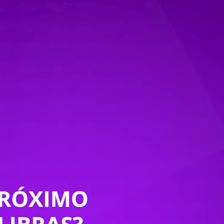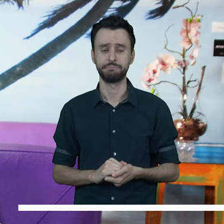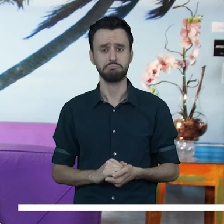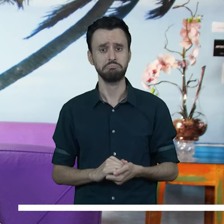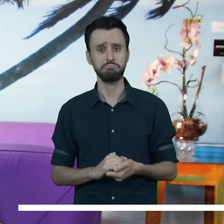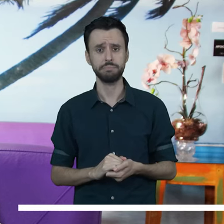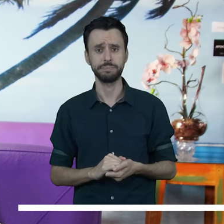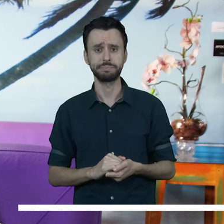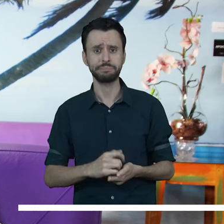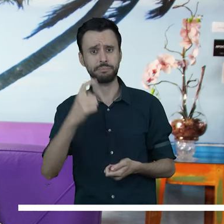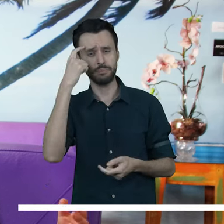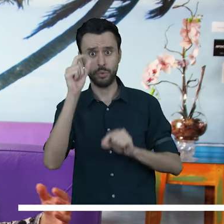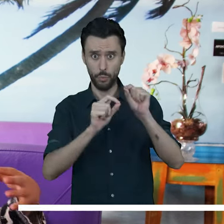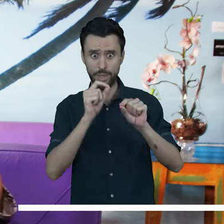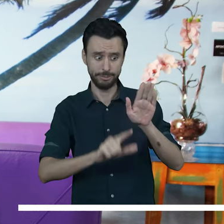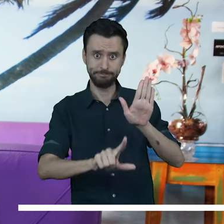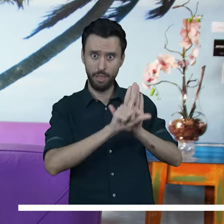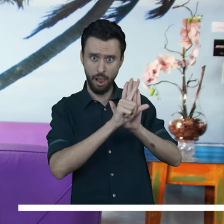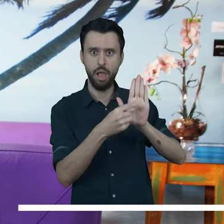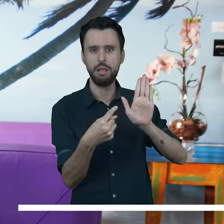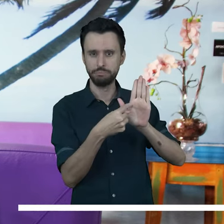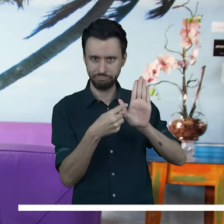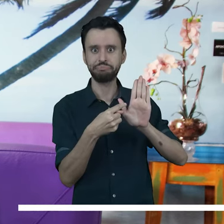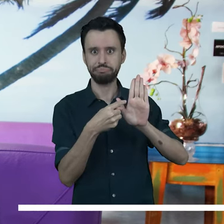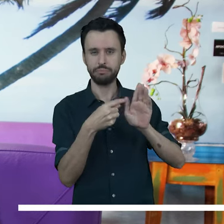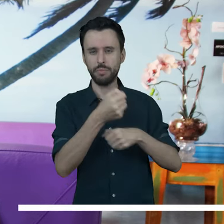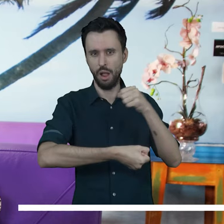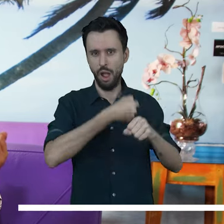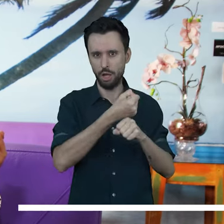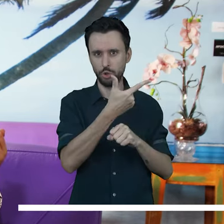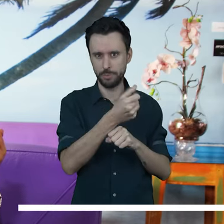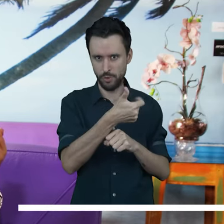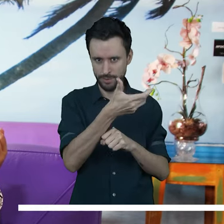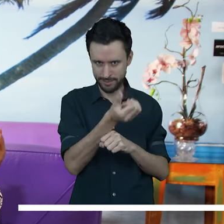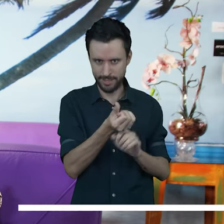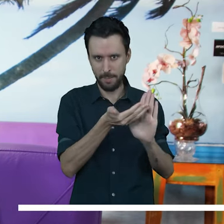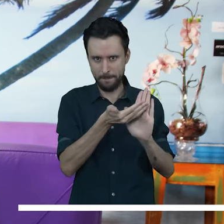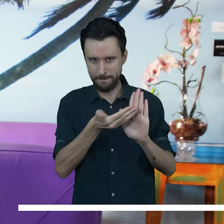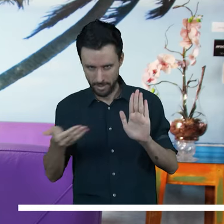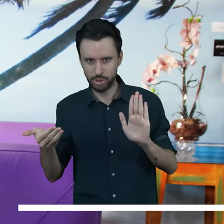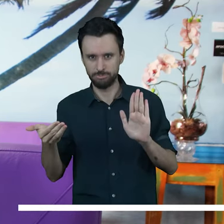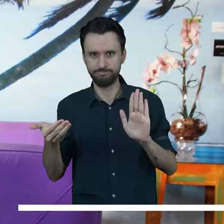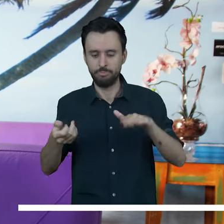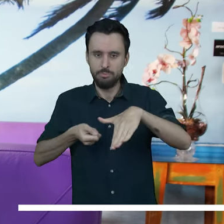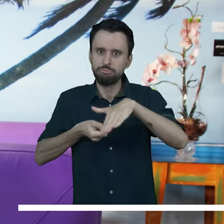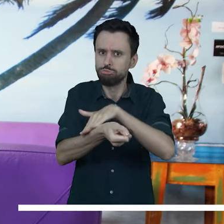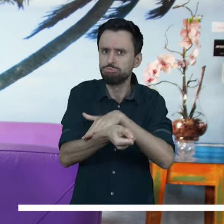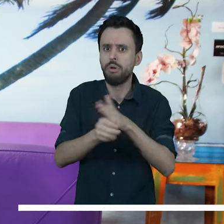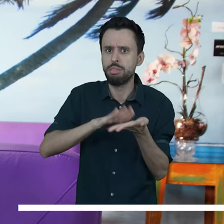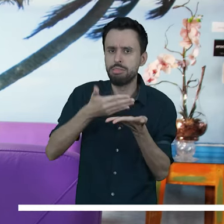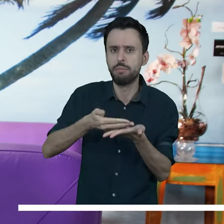Eu acredito que a legislação trouxe de 2016 para cá, principalmente, a obrigatoriedade da